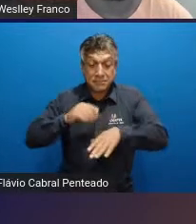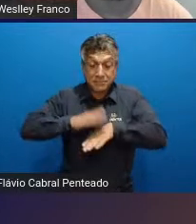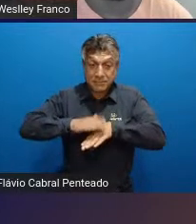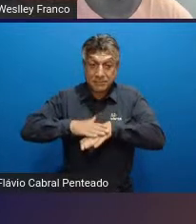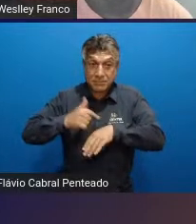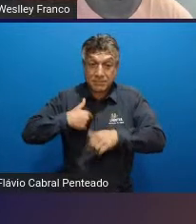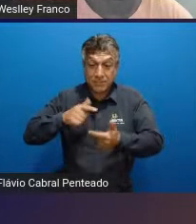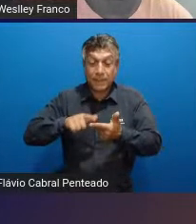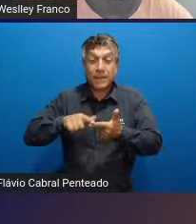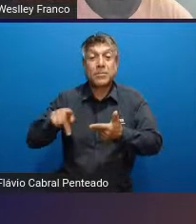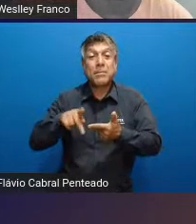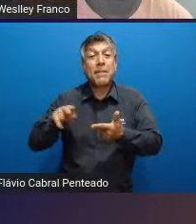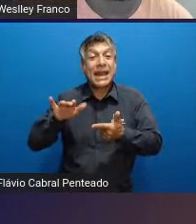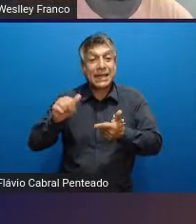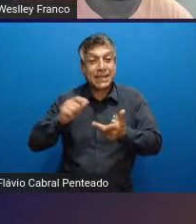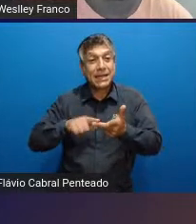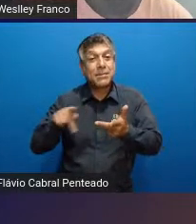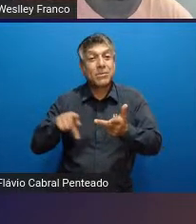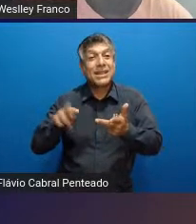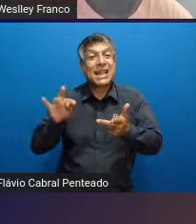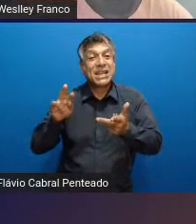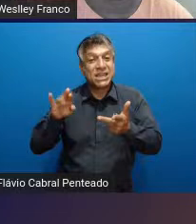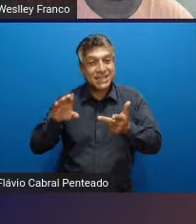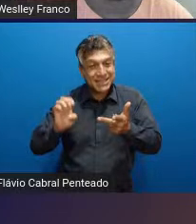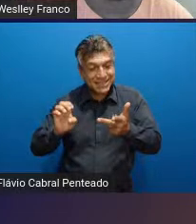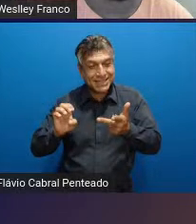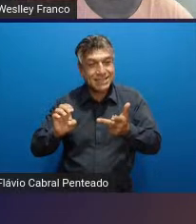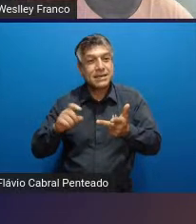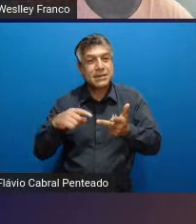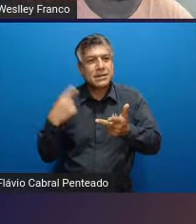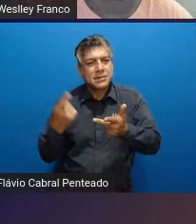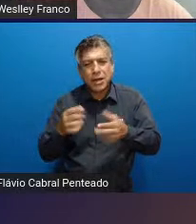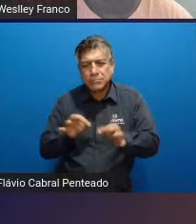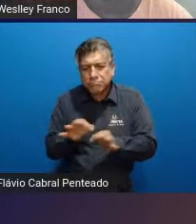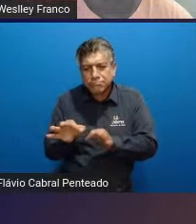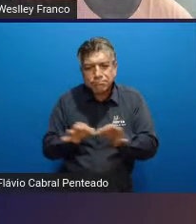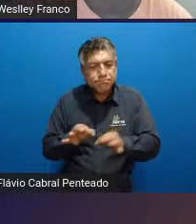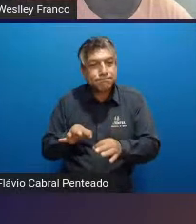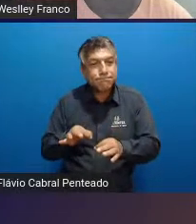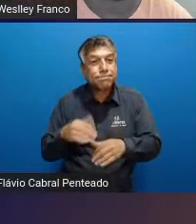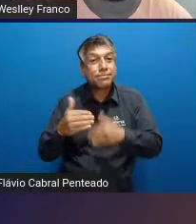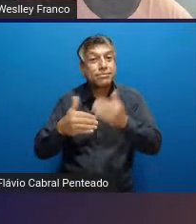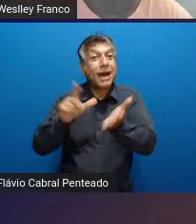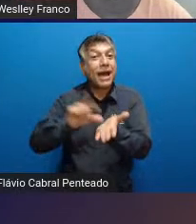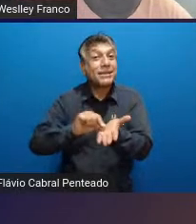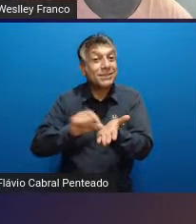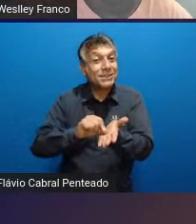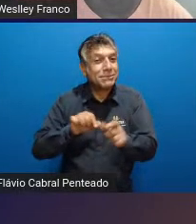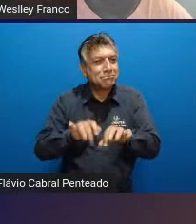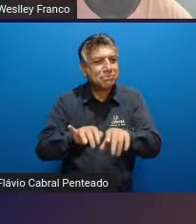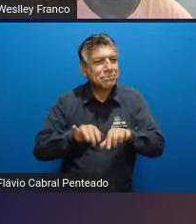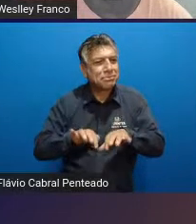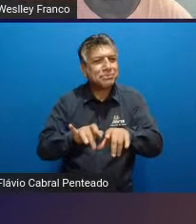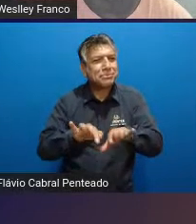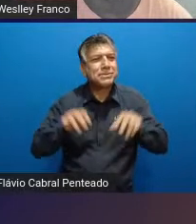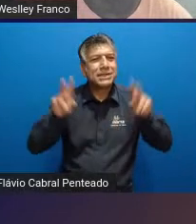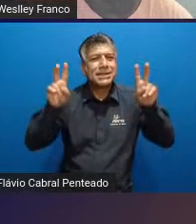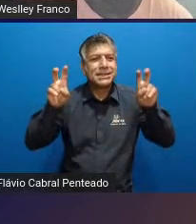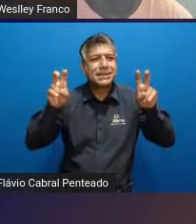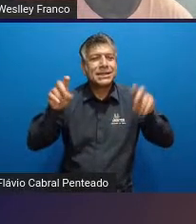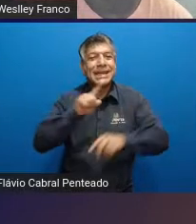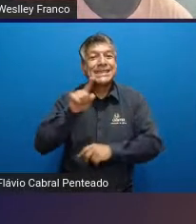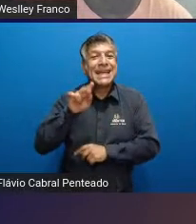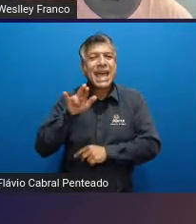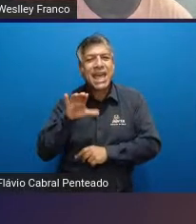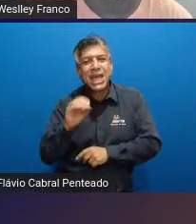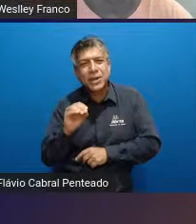professora Marina e a professora Tatiane nós desenvolvemos um artigo intitulado como Zagueiro